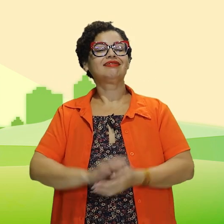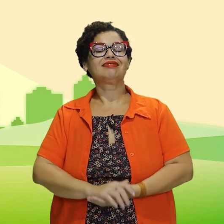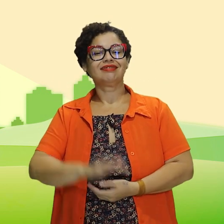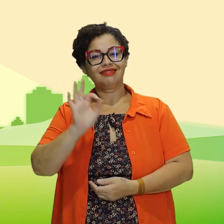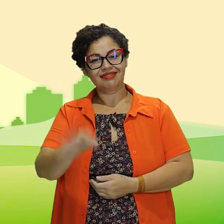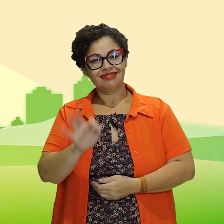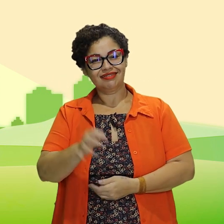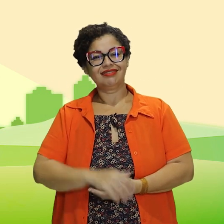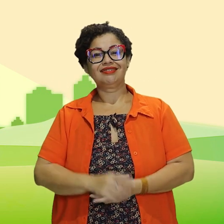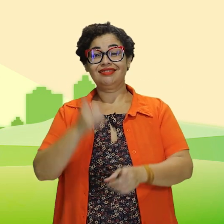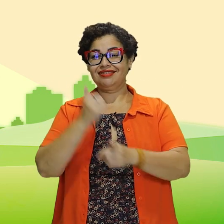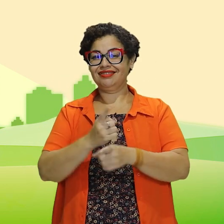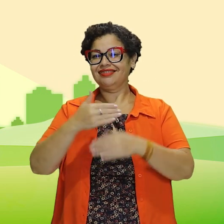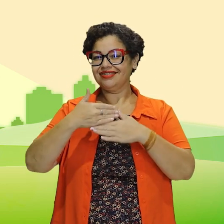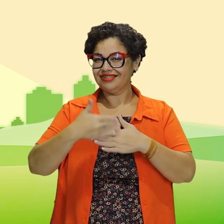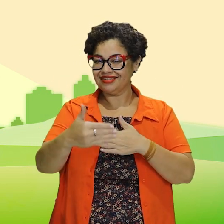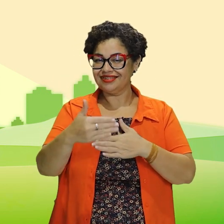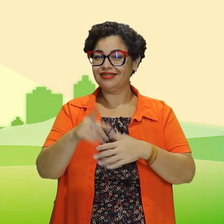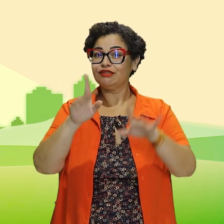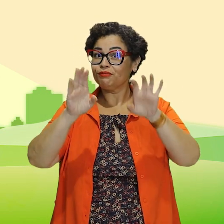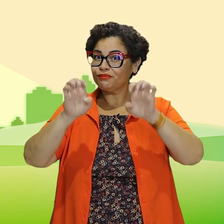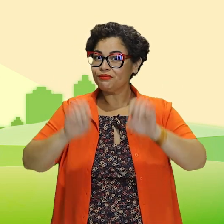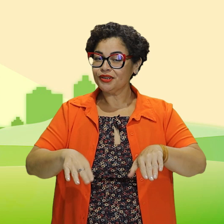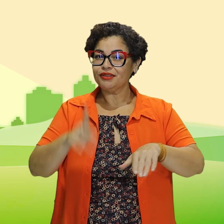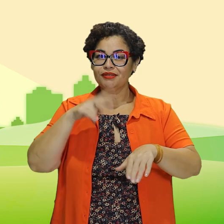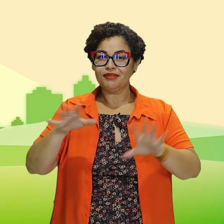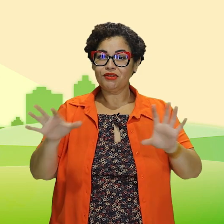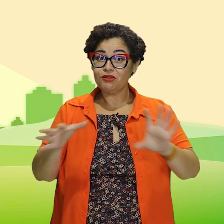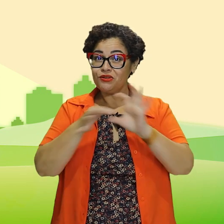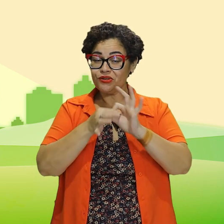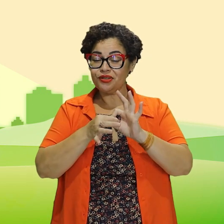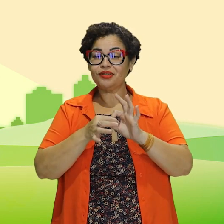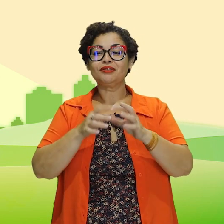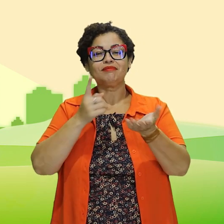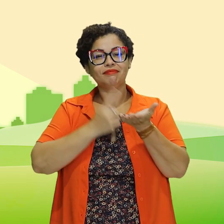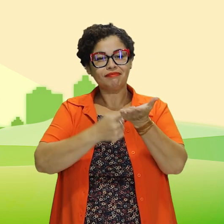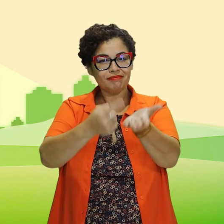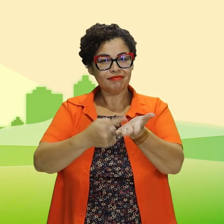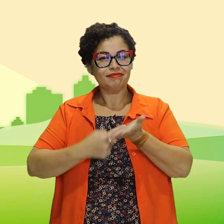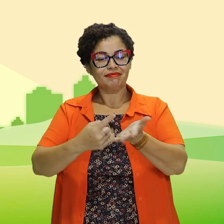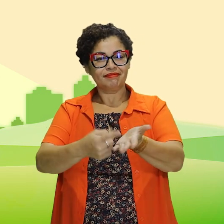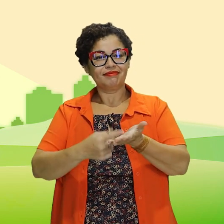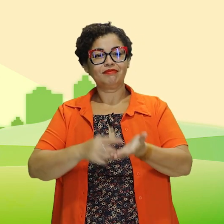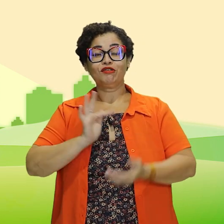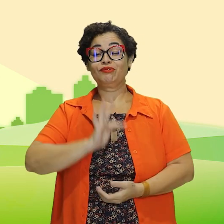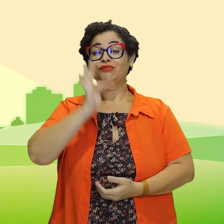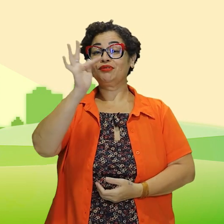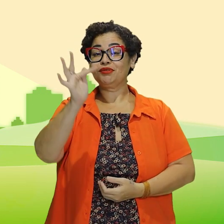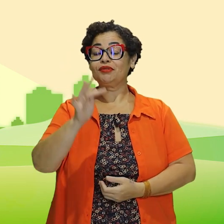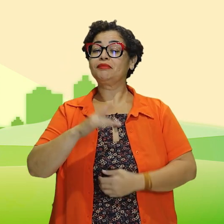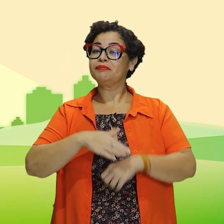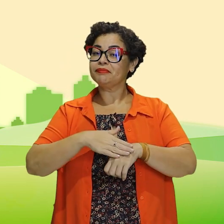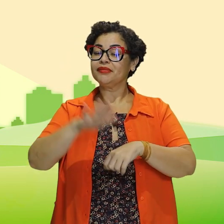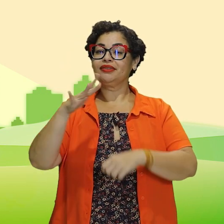Isso mesmo, pessoal. Até a próxima e fiquem conectados e comprometidos com o